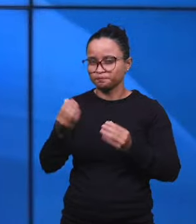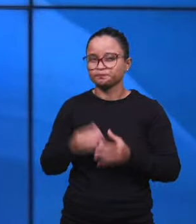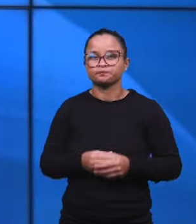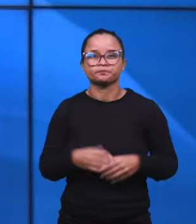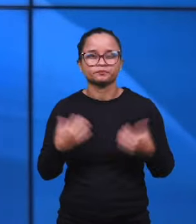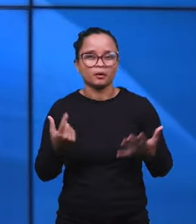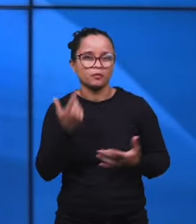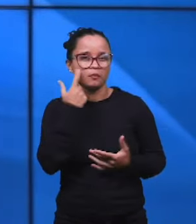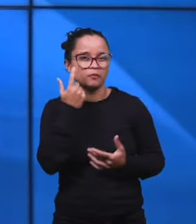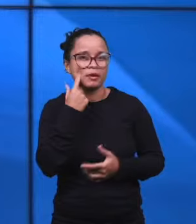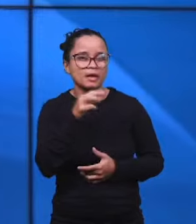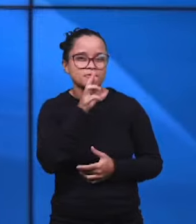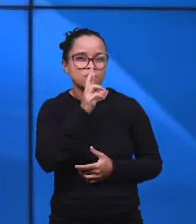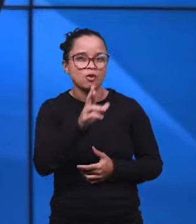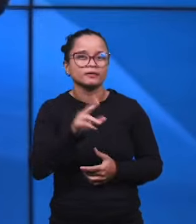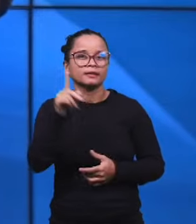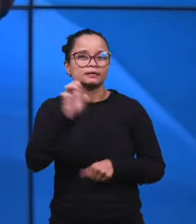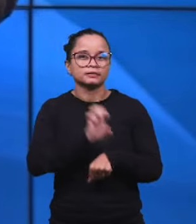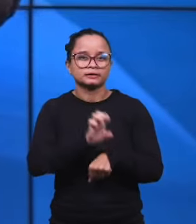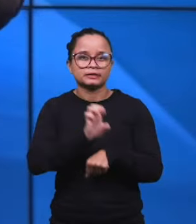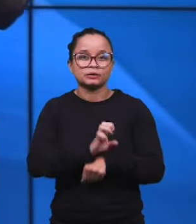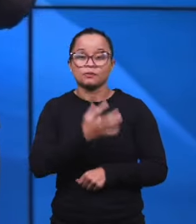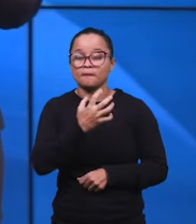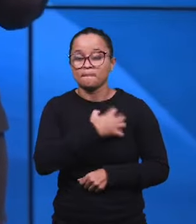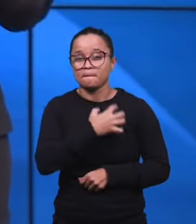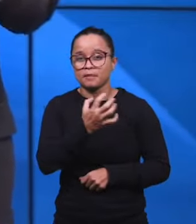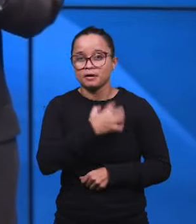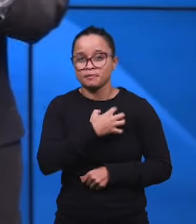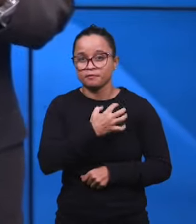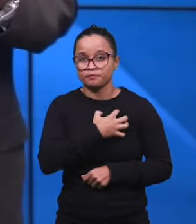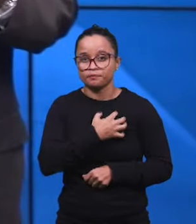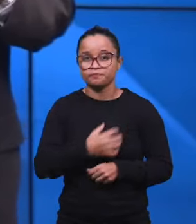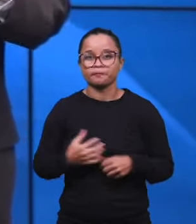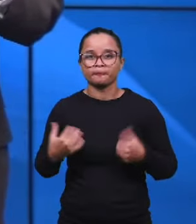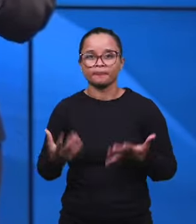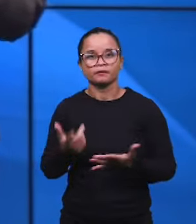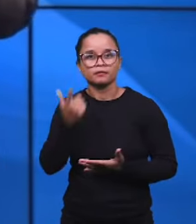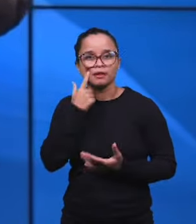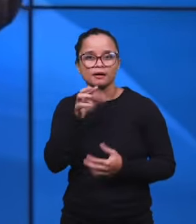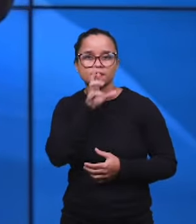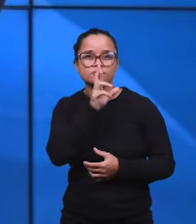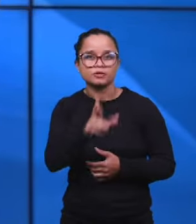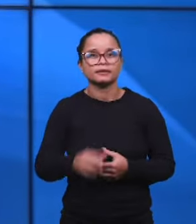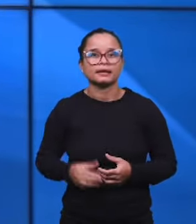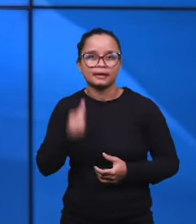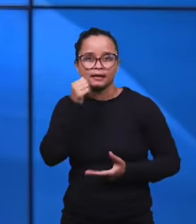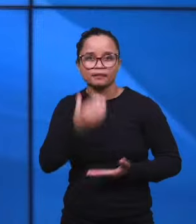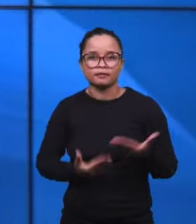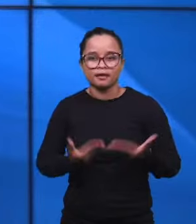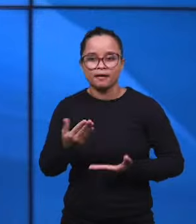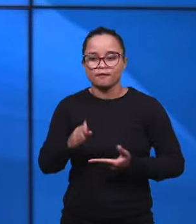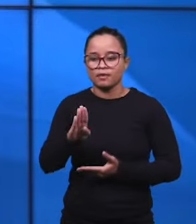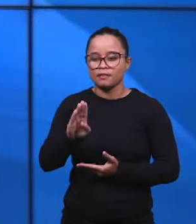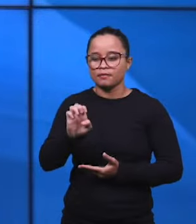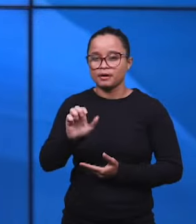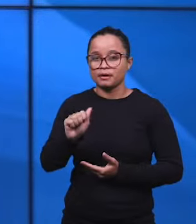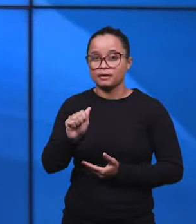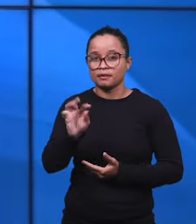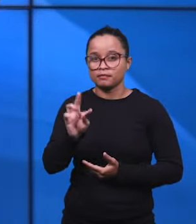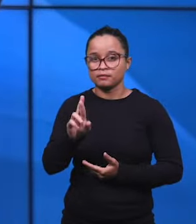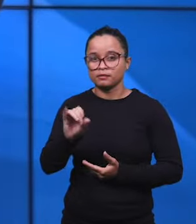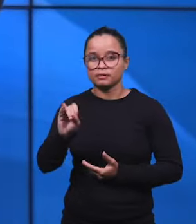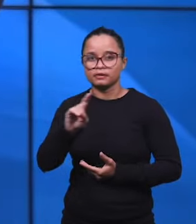vamos a essa resposta lá no estado da Bahia, e quem vai nos dar a resposta vai ser ali a nossa irmã Beatriz. A Beatriz,